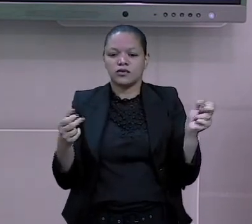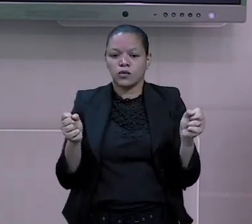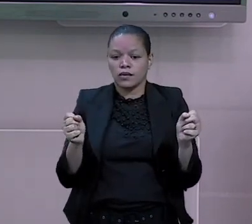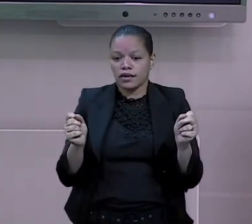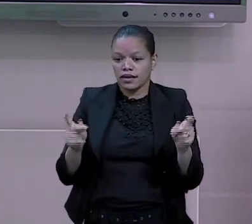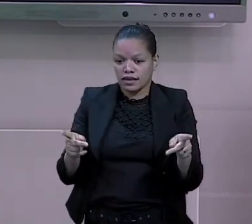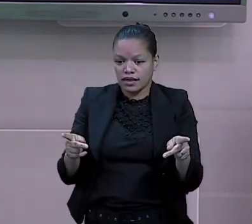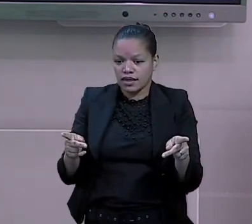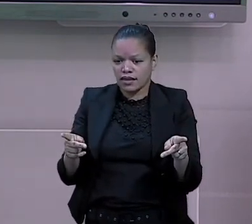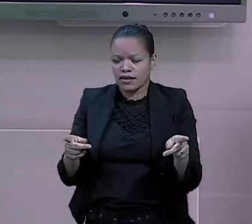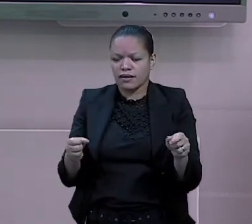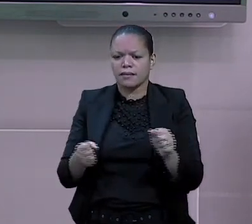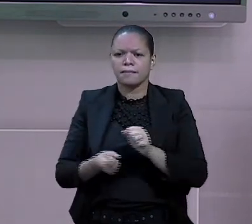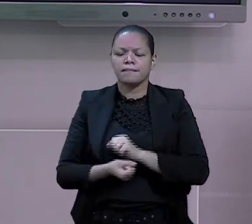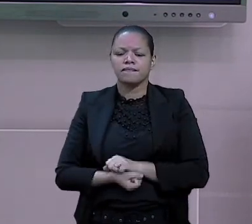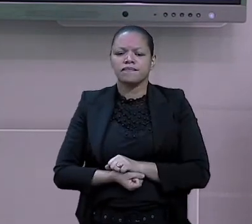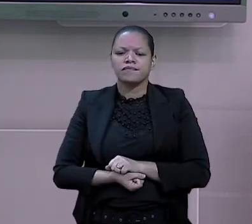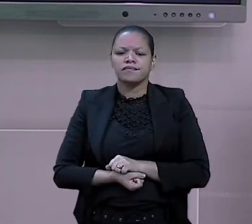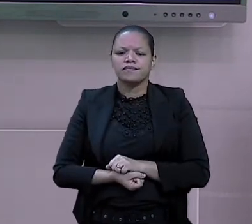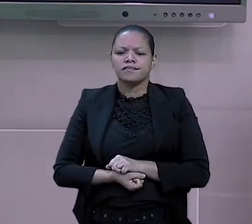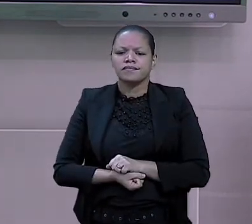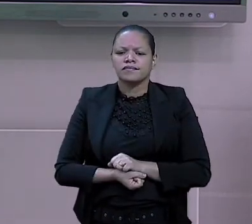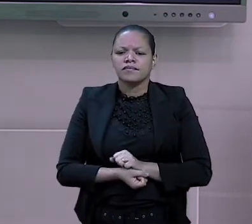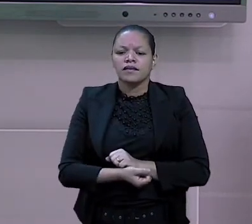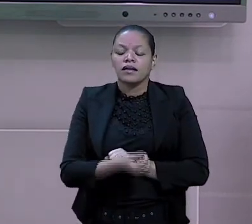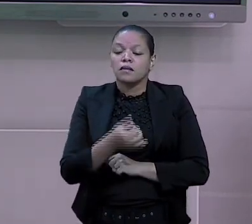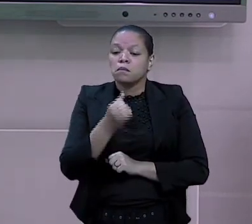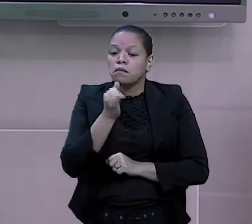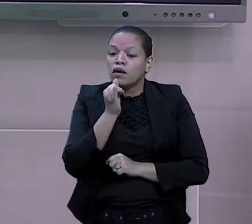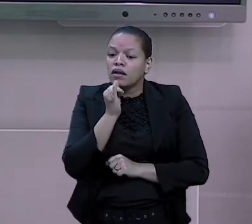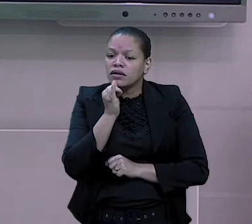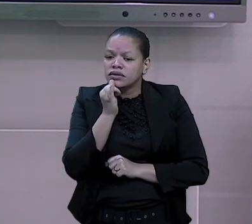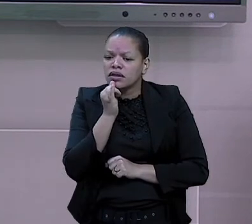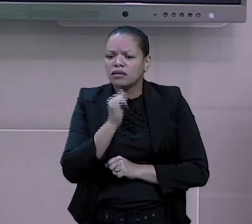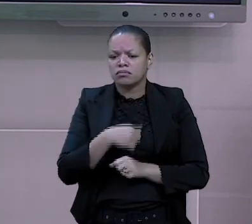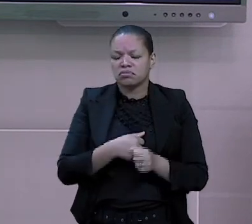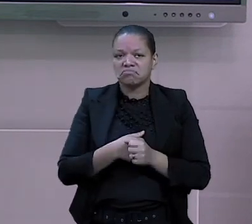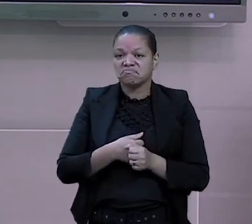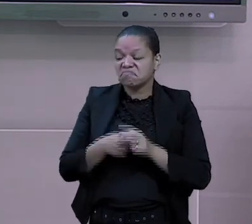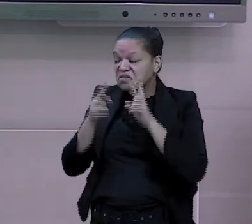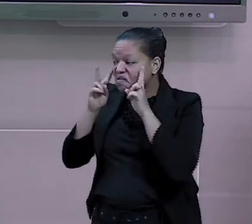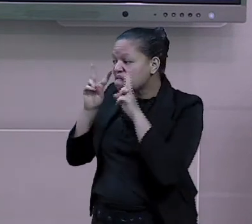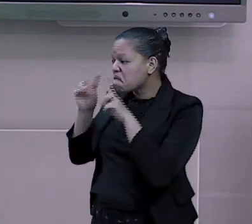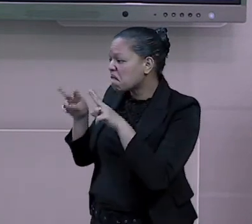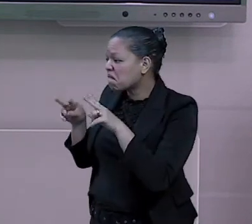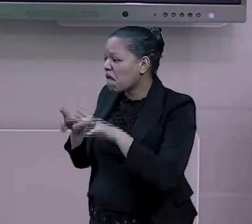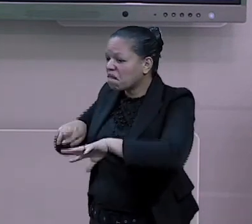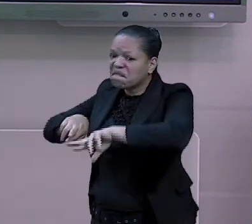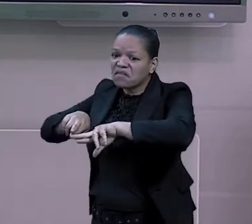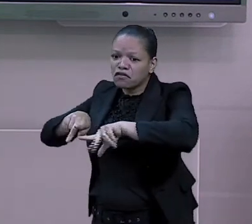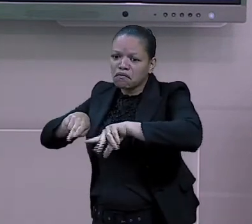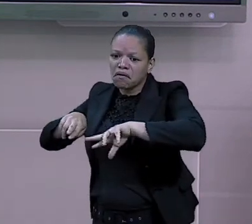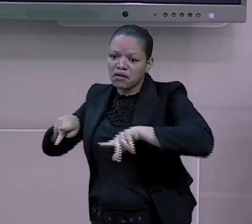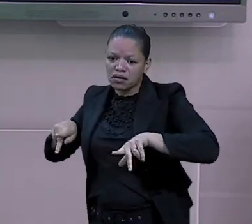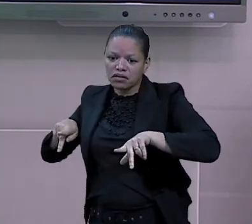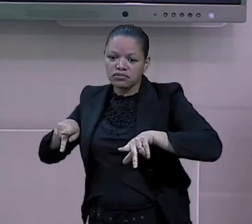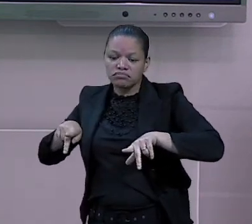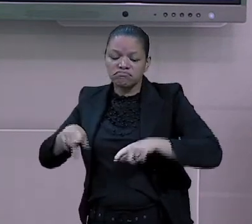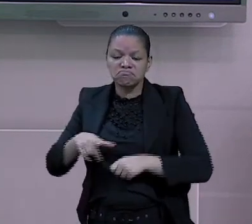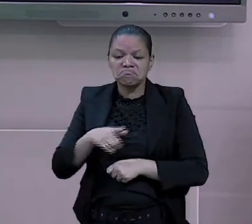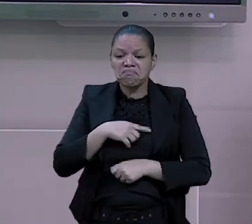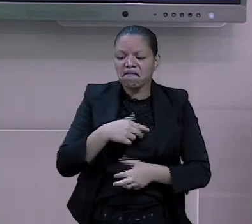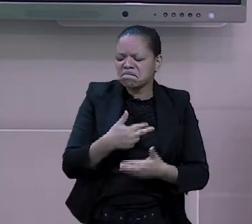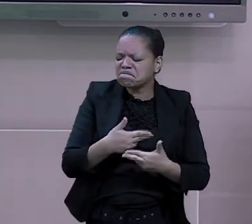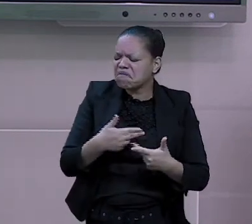dizer assim, ah, professora, eu vi que o diminutivo de escola é diferente. Existem várias formas, né, de diminutivo